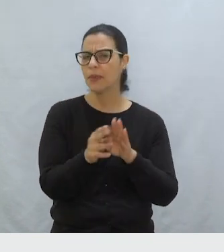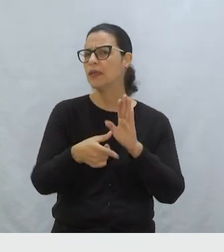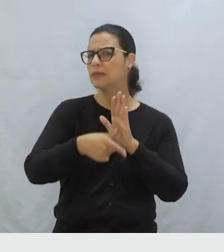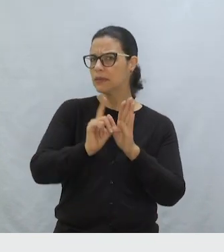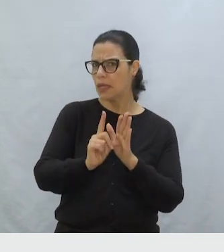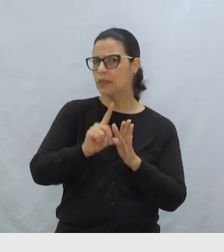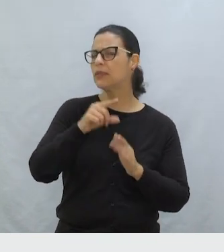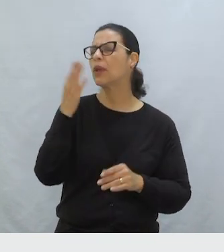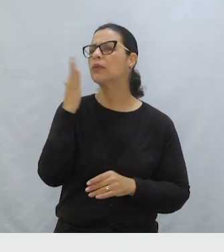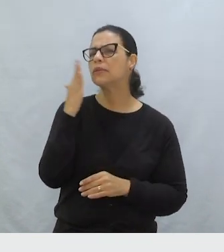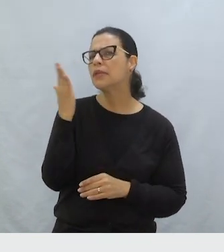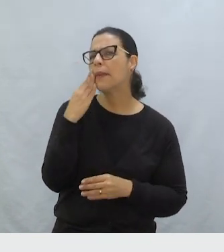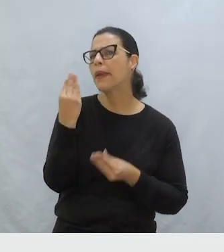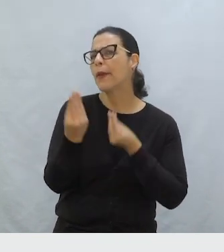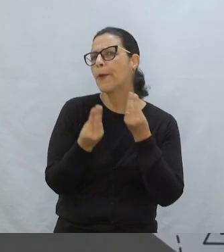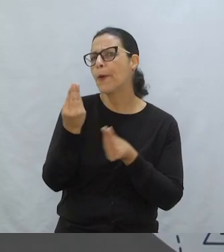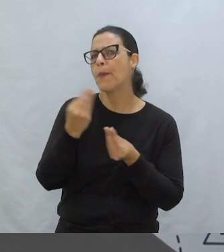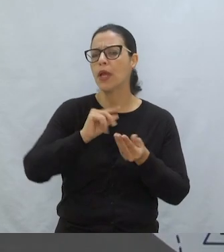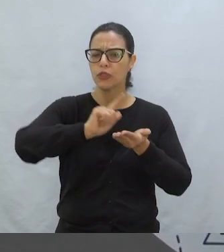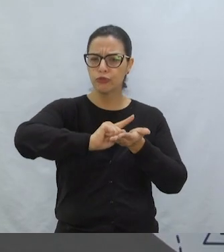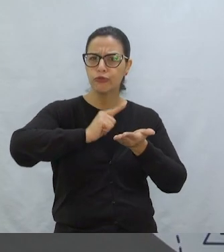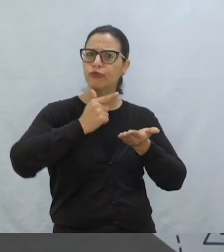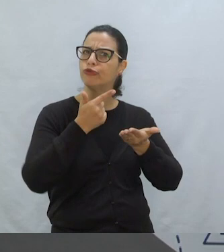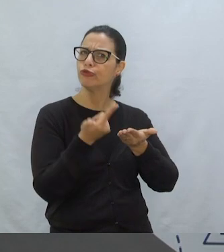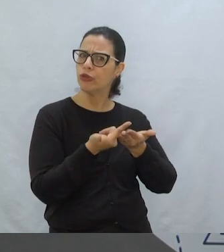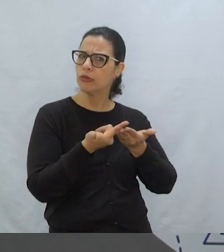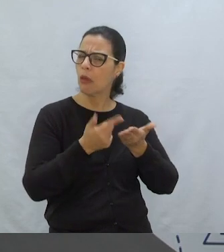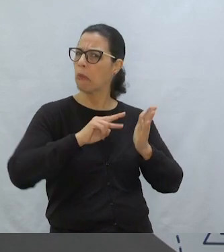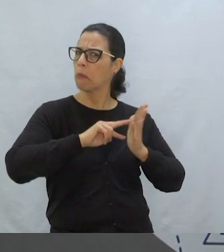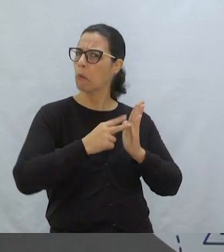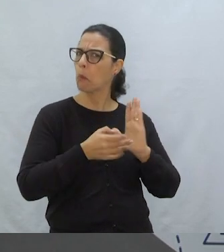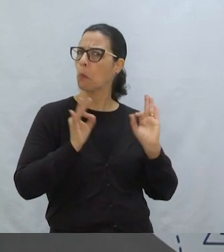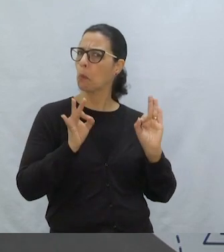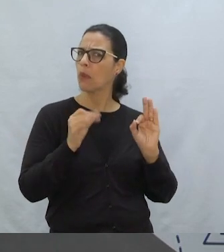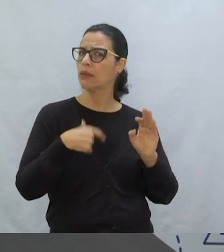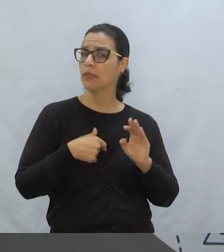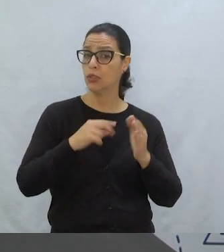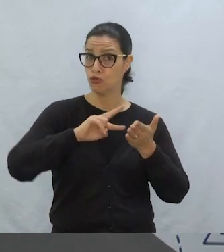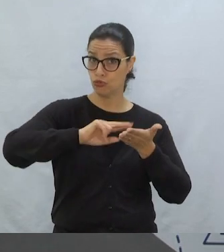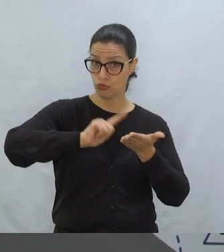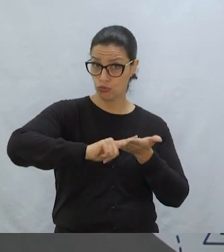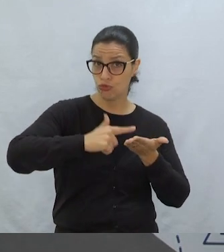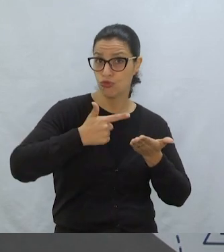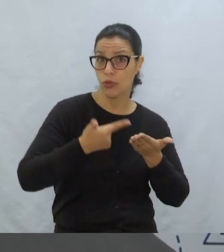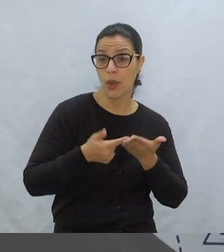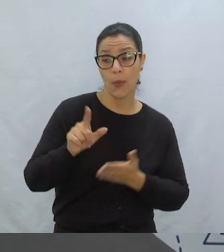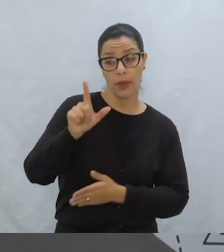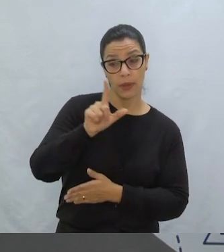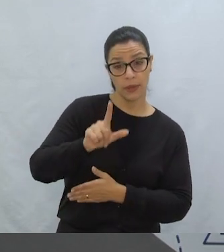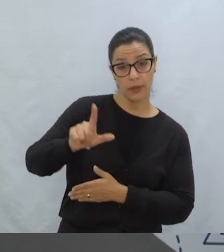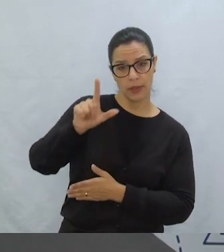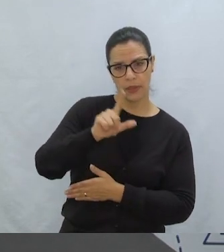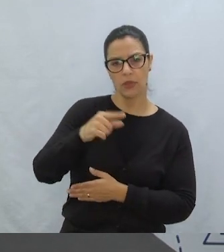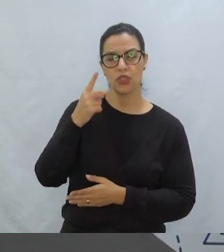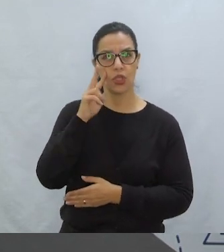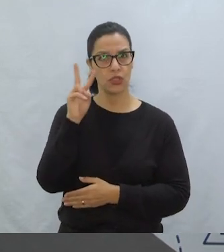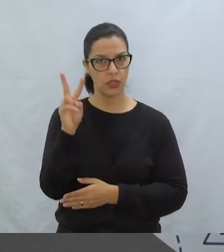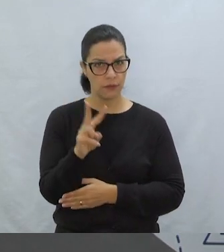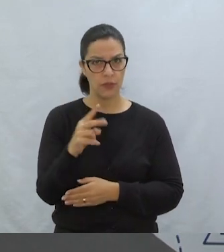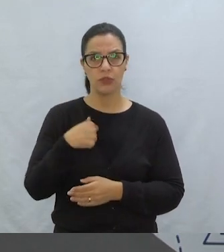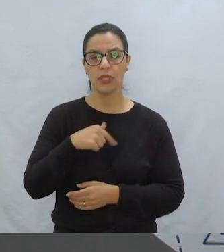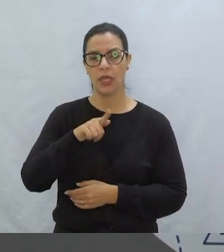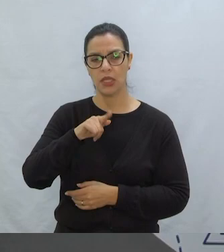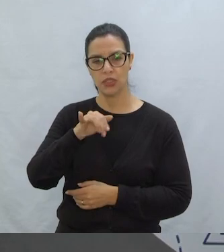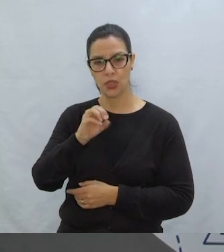Mas antes, eu quero saber um pouquinho mais desse jornal. É, esse jornal literário aí. A gente viu